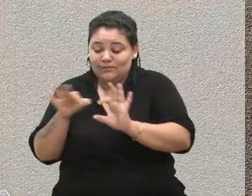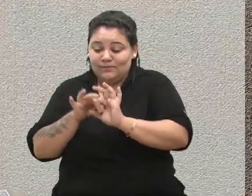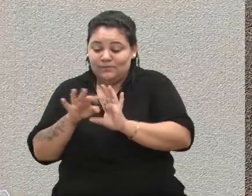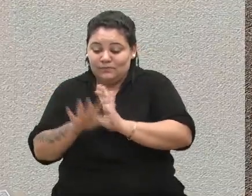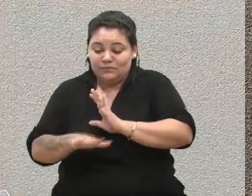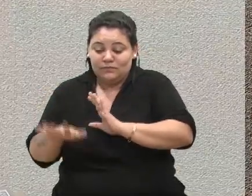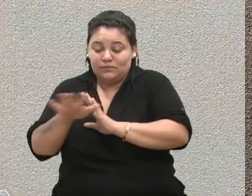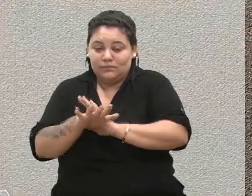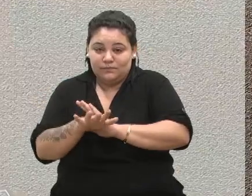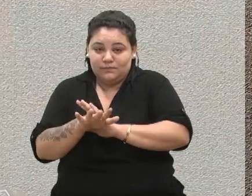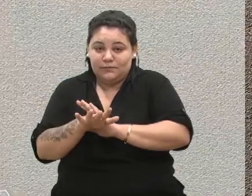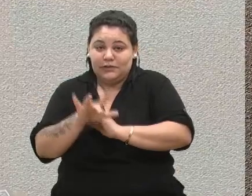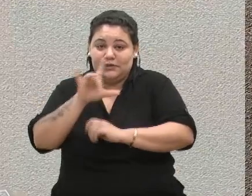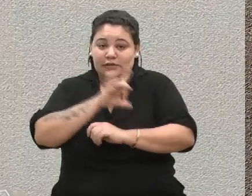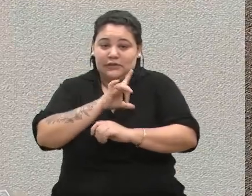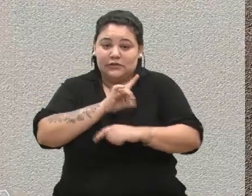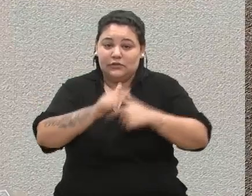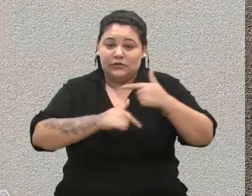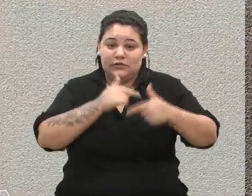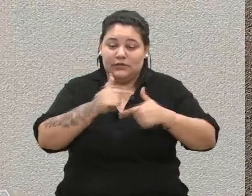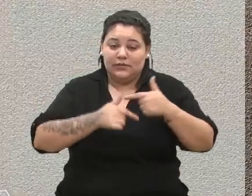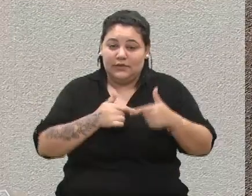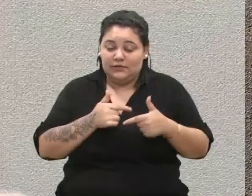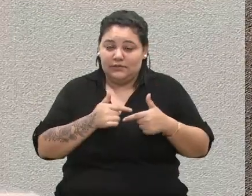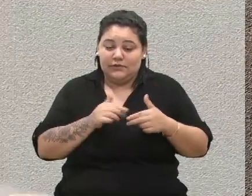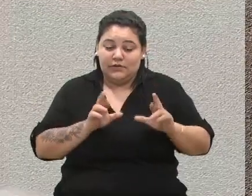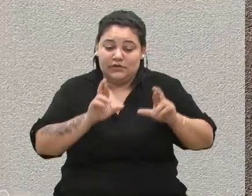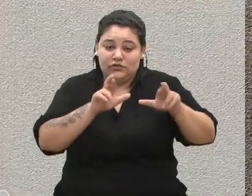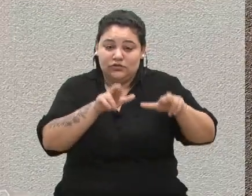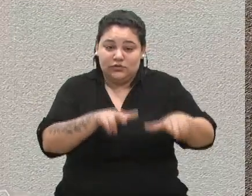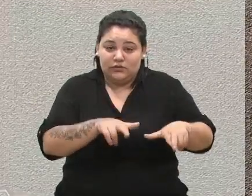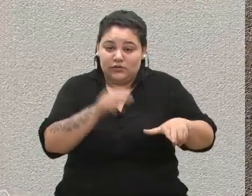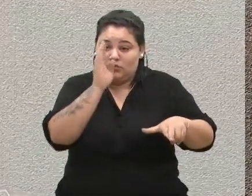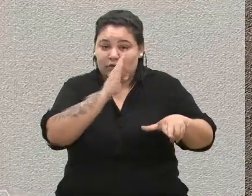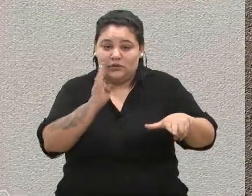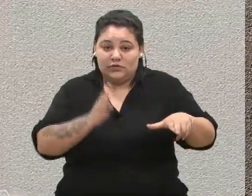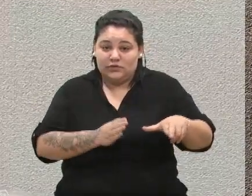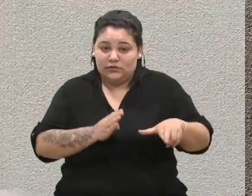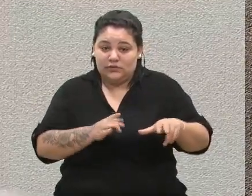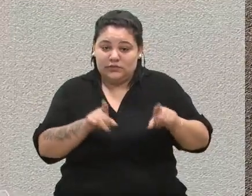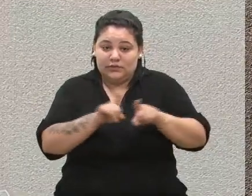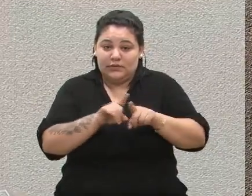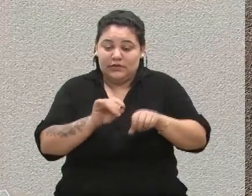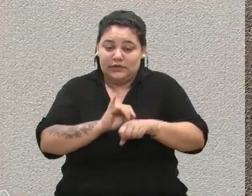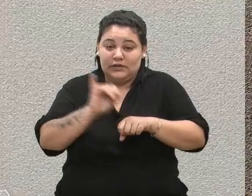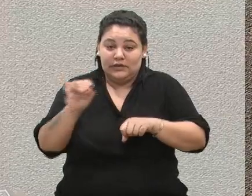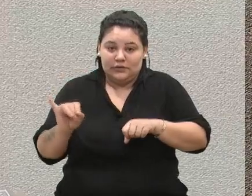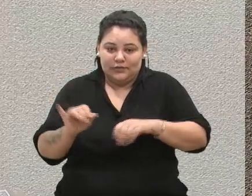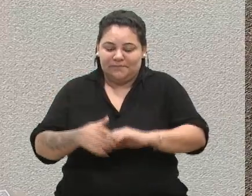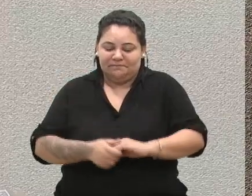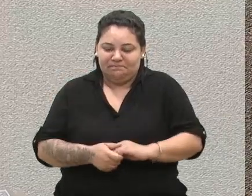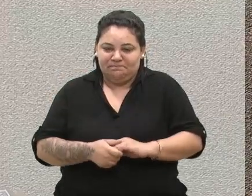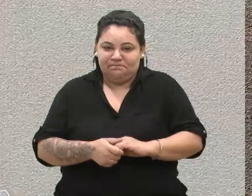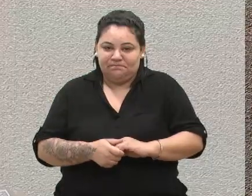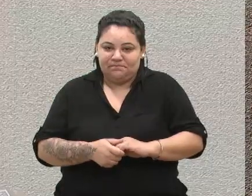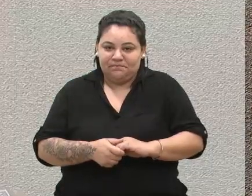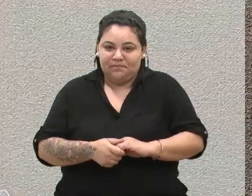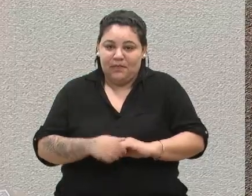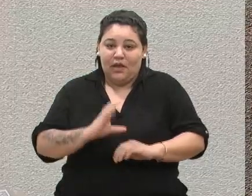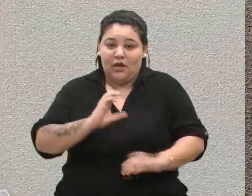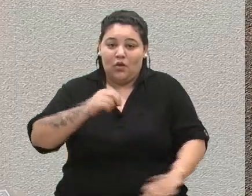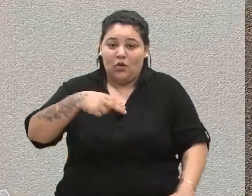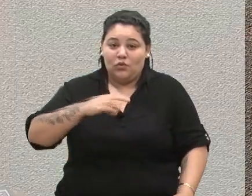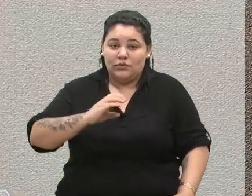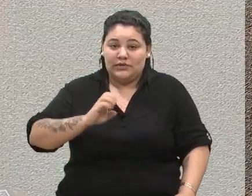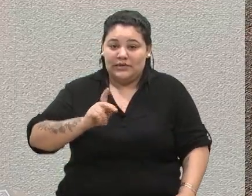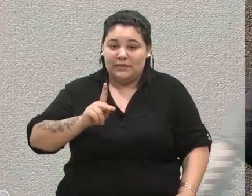com atuação referencial regional, nacional e internacional. A CONCEPLAN integra